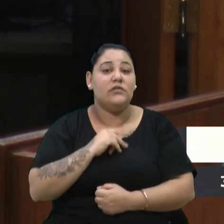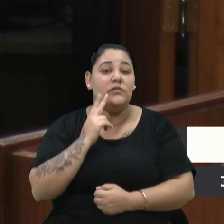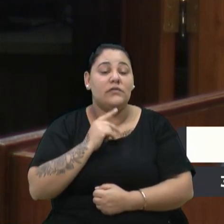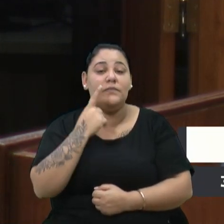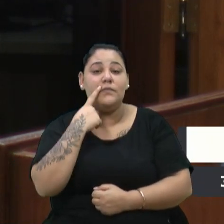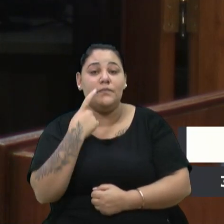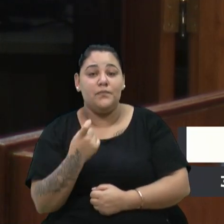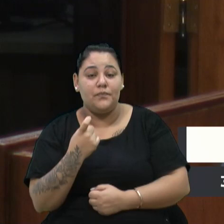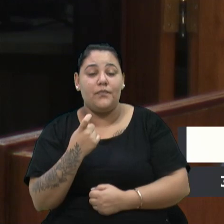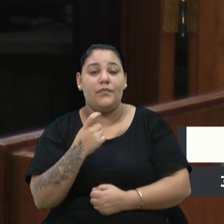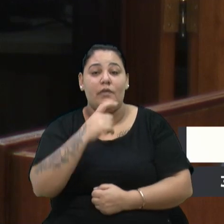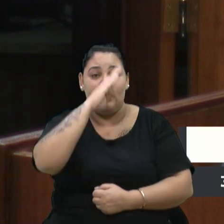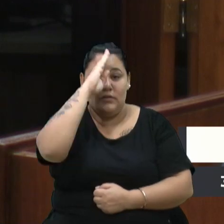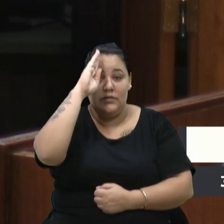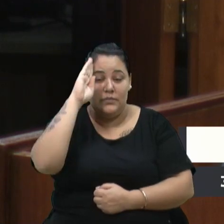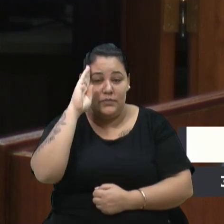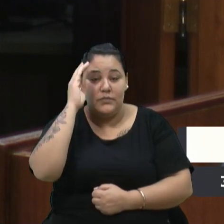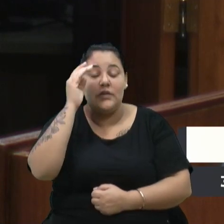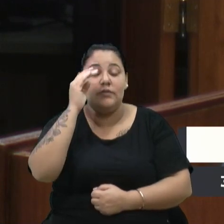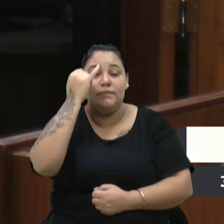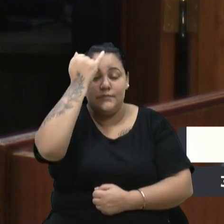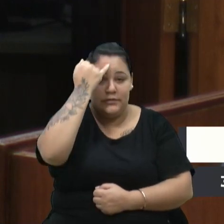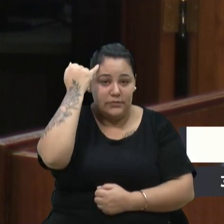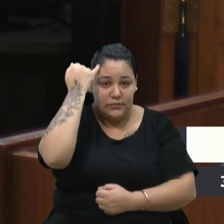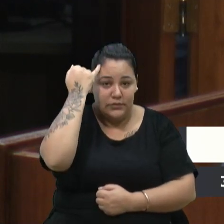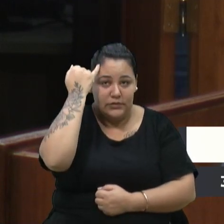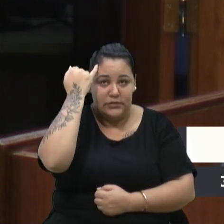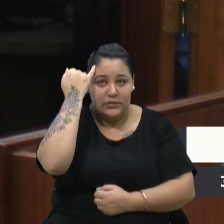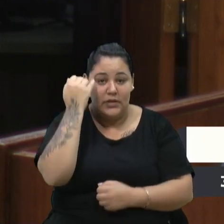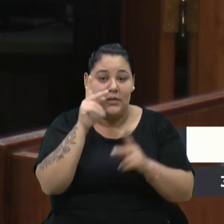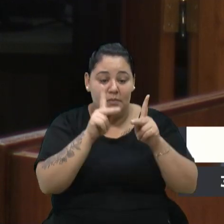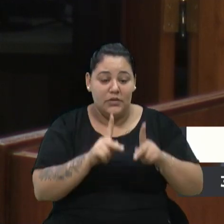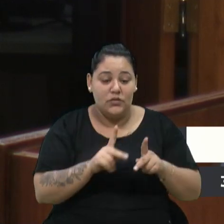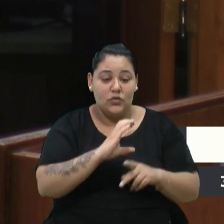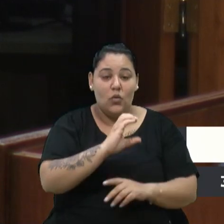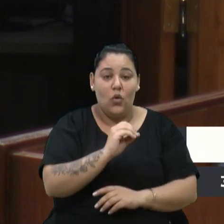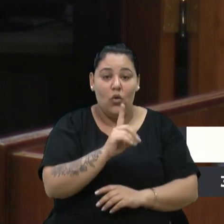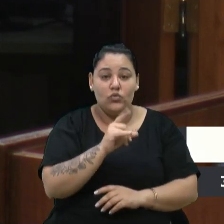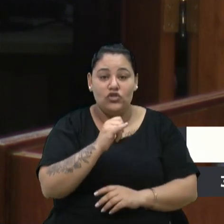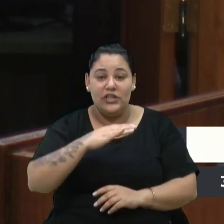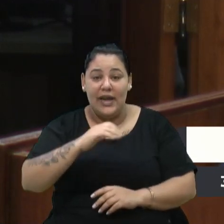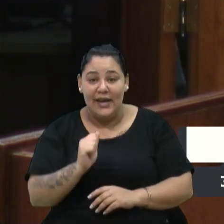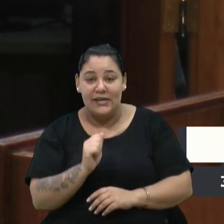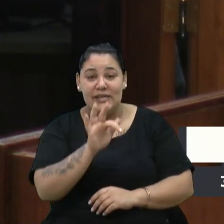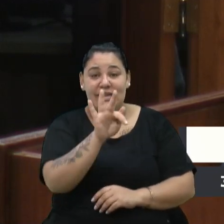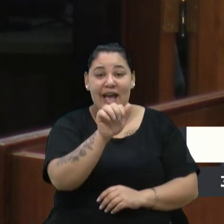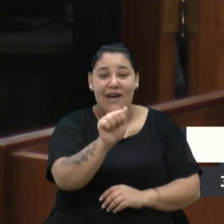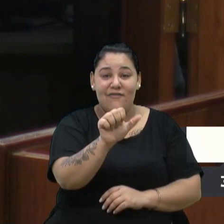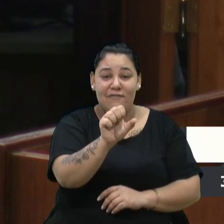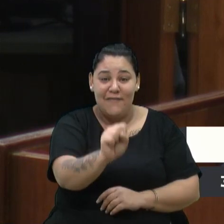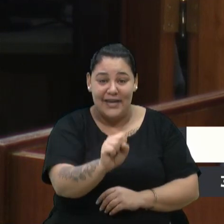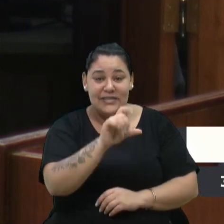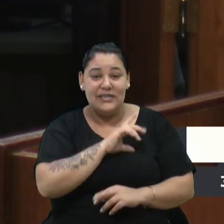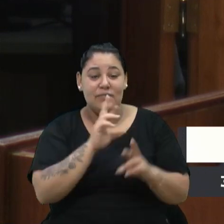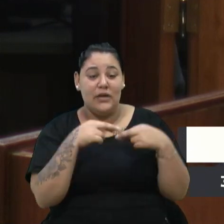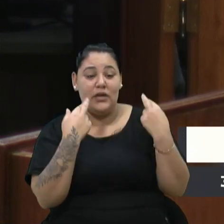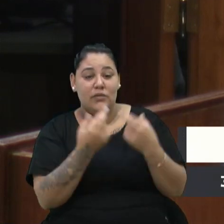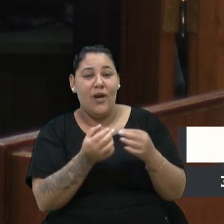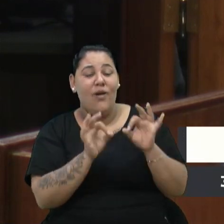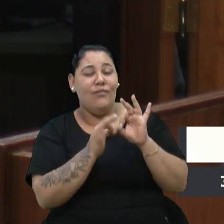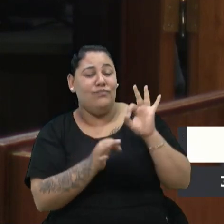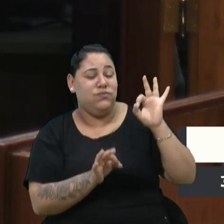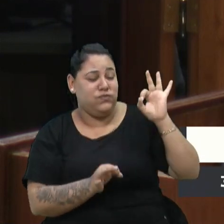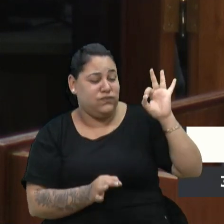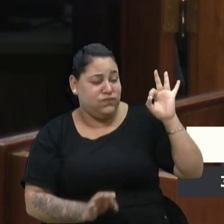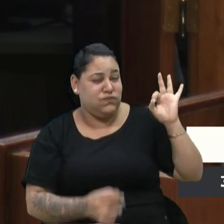'Ambrós, representantes do Condica e da FAS. Uma reunião importante, bastante gente, uma reunião longa, de uma